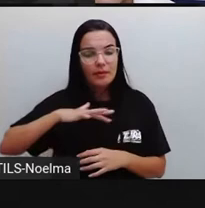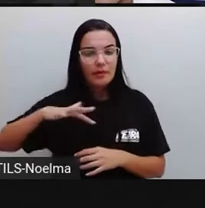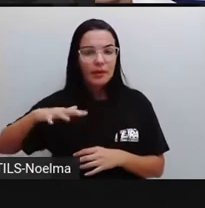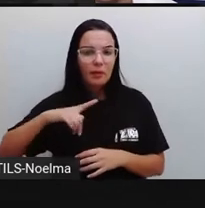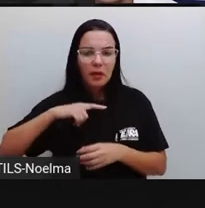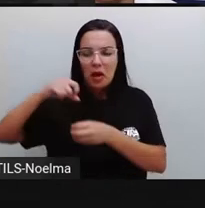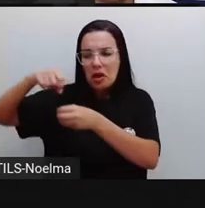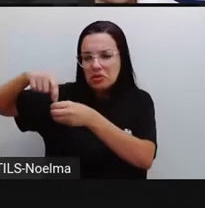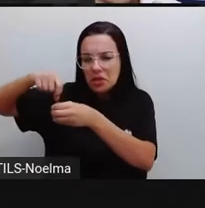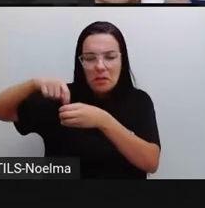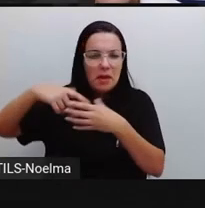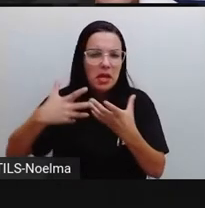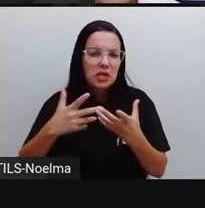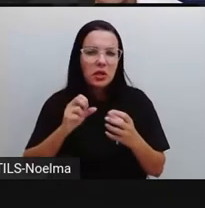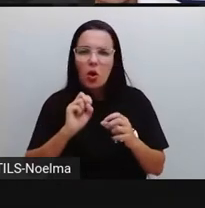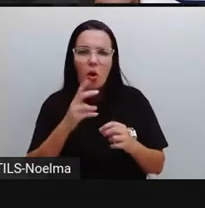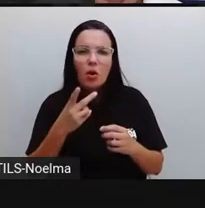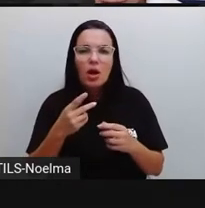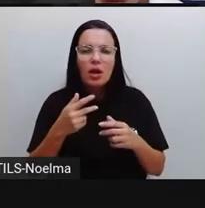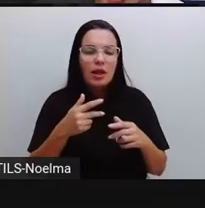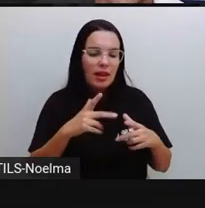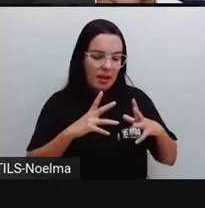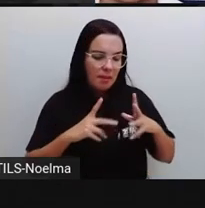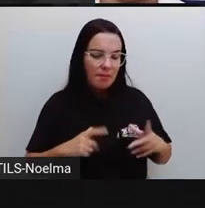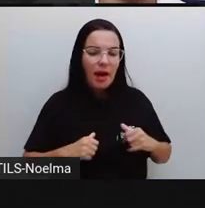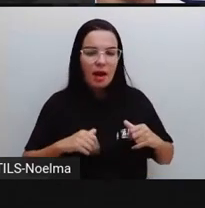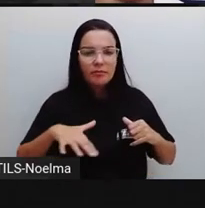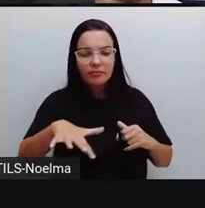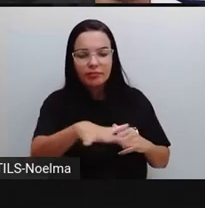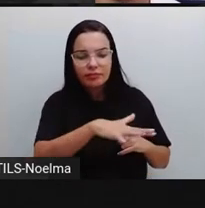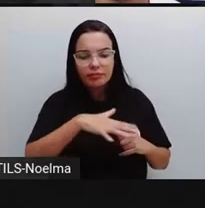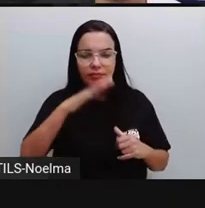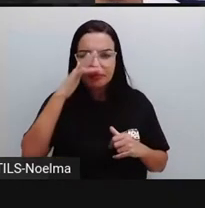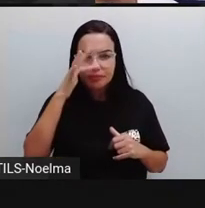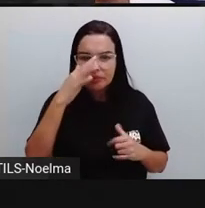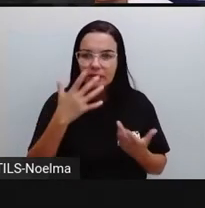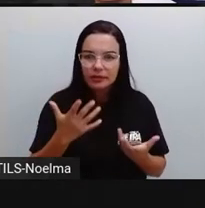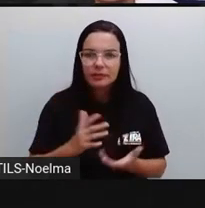semente, tá? Ah, uma ferramenta para eu limpar o meu jardim, certo?